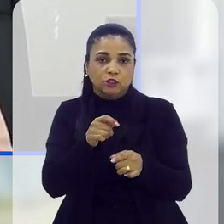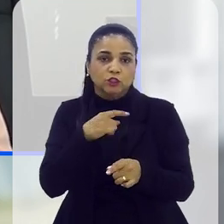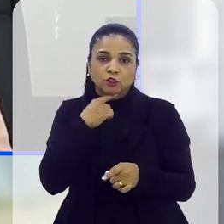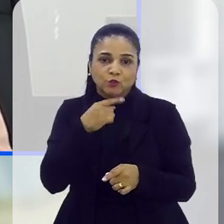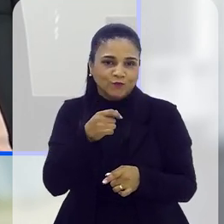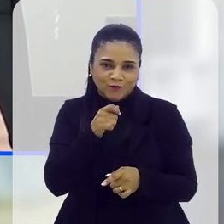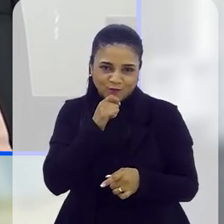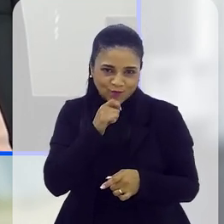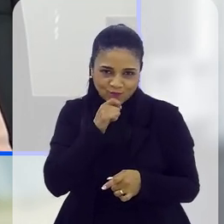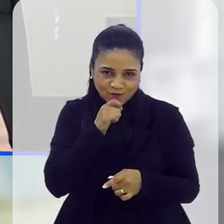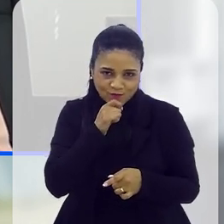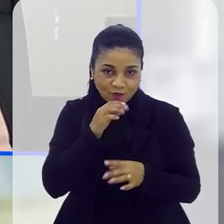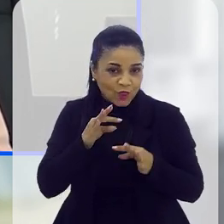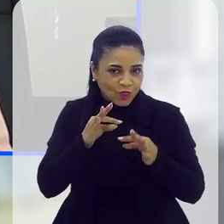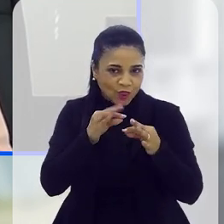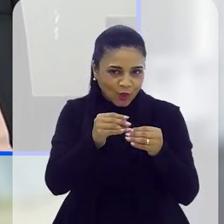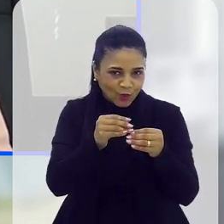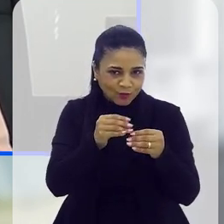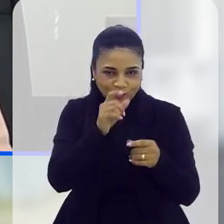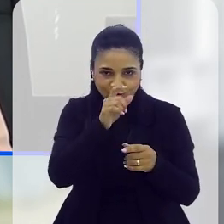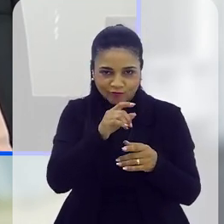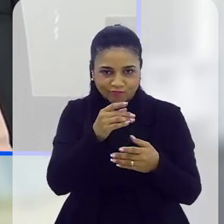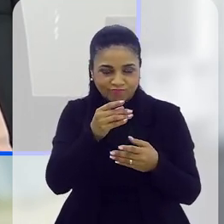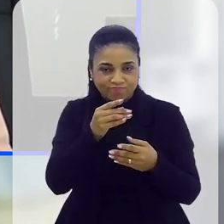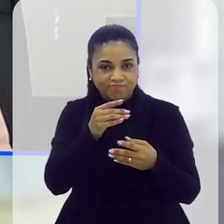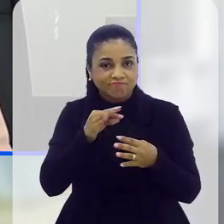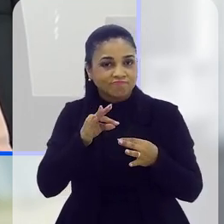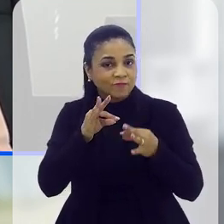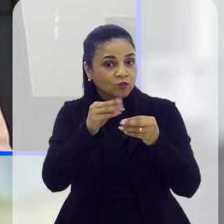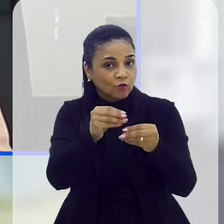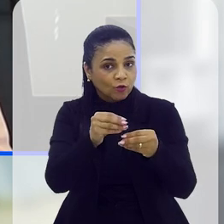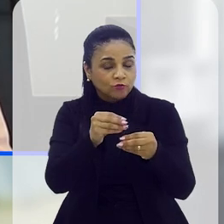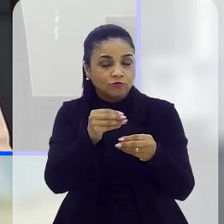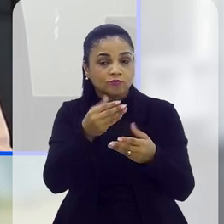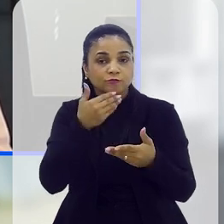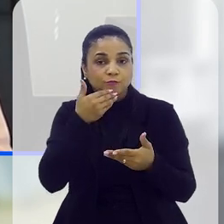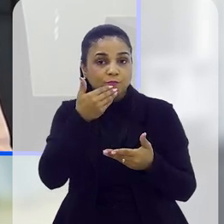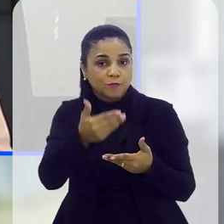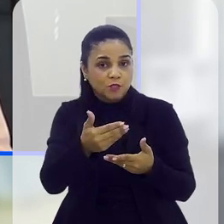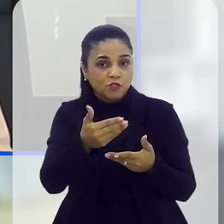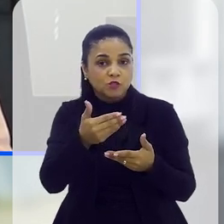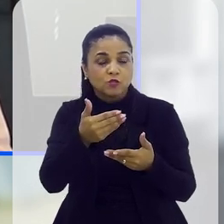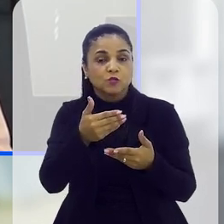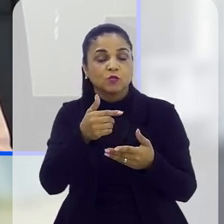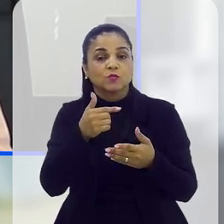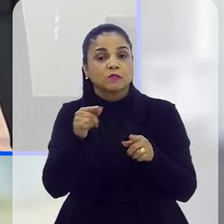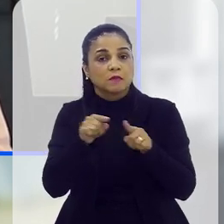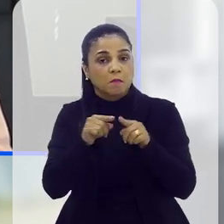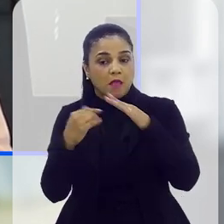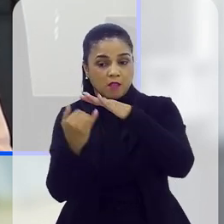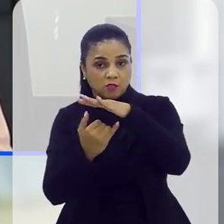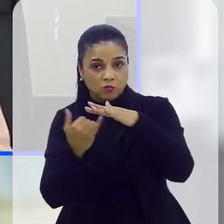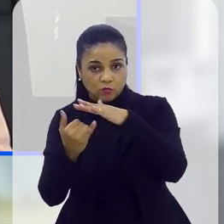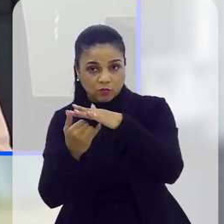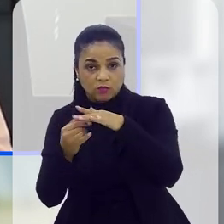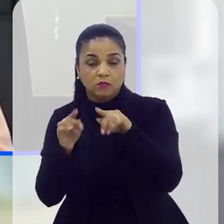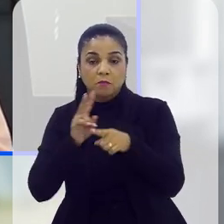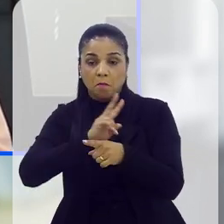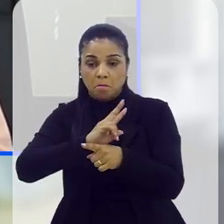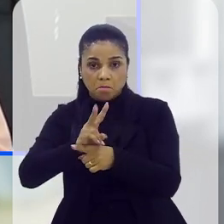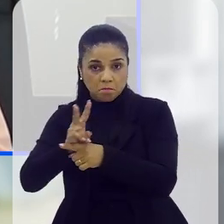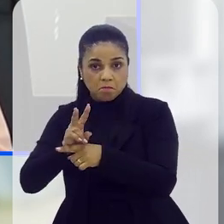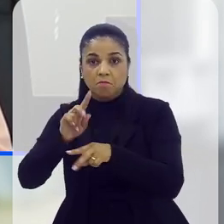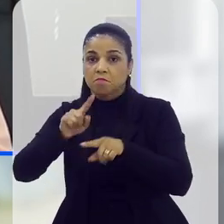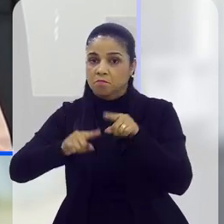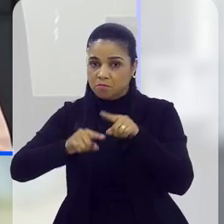não tenha dúvida que todos os atores envolvidos vão, ao fazer o pedido, postular também pela